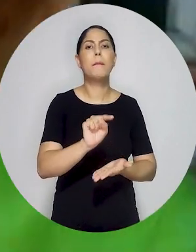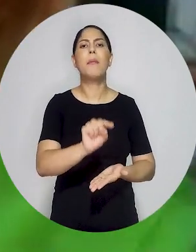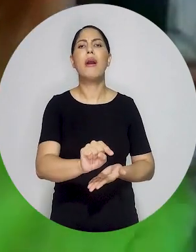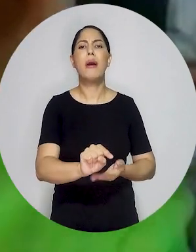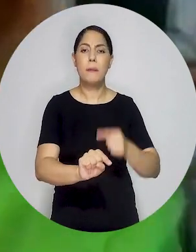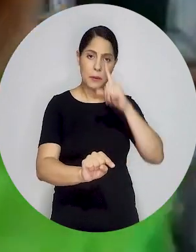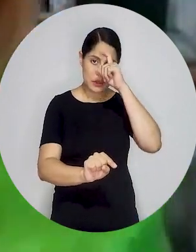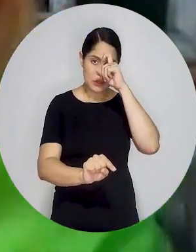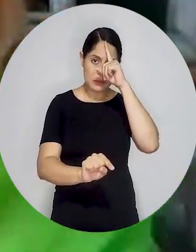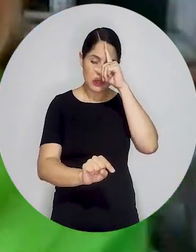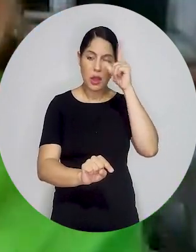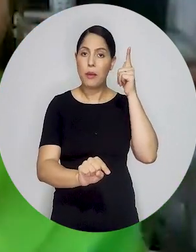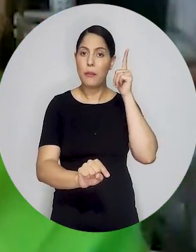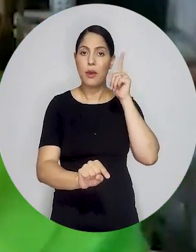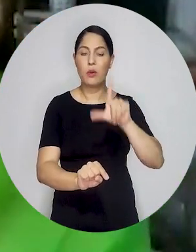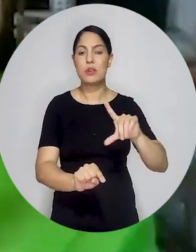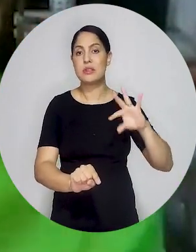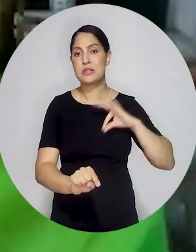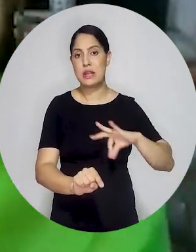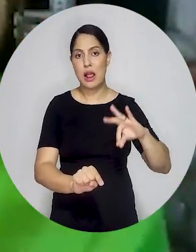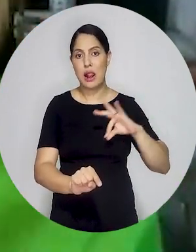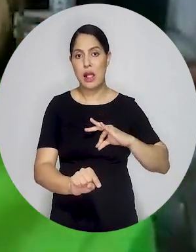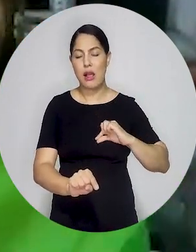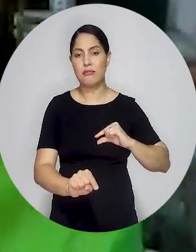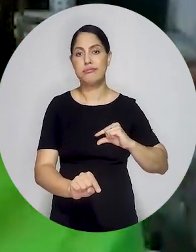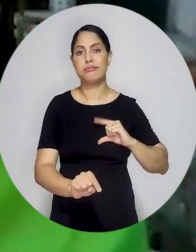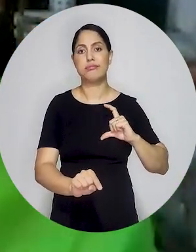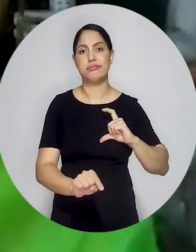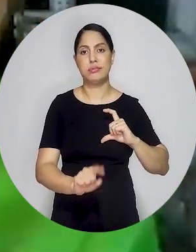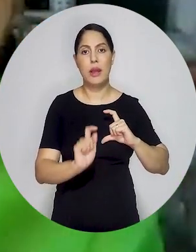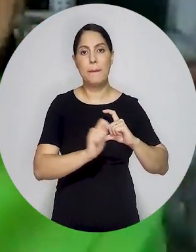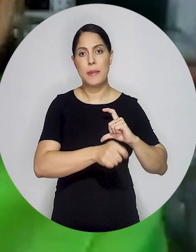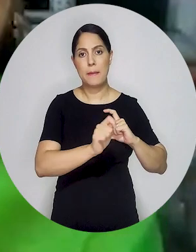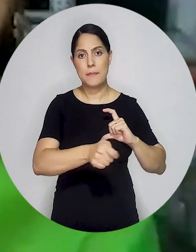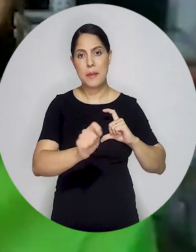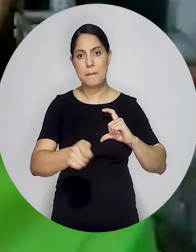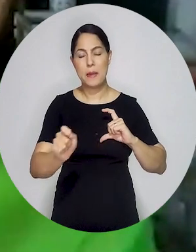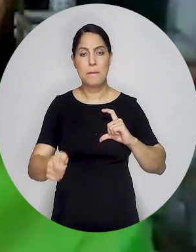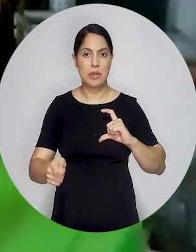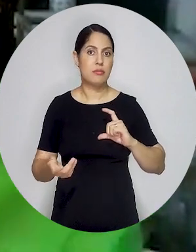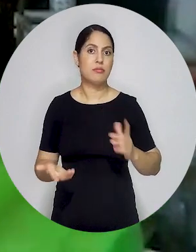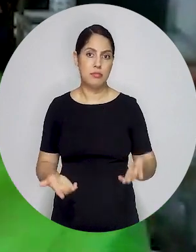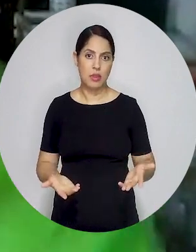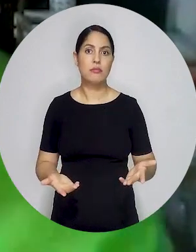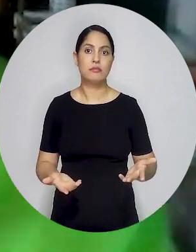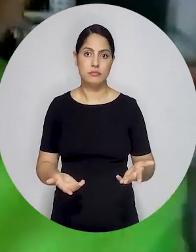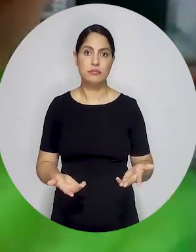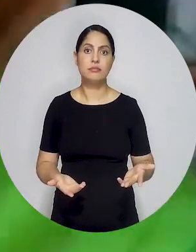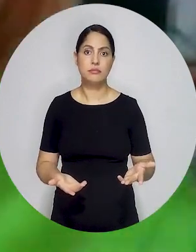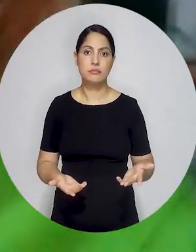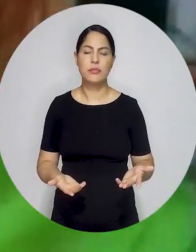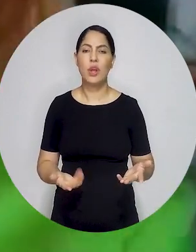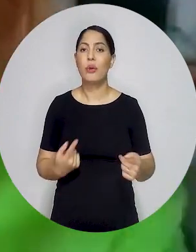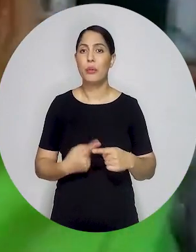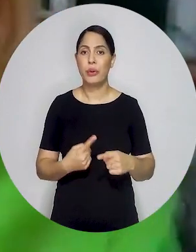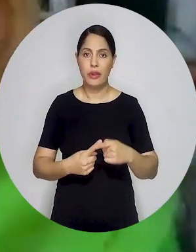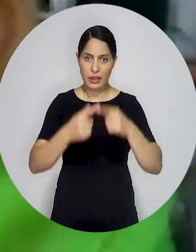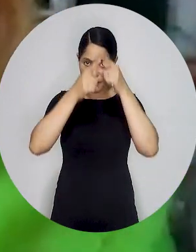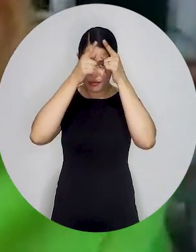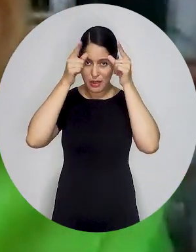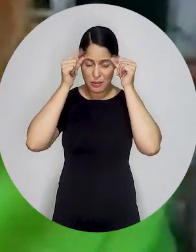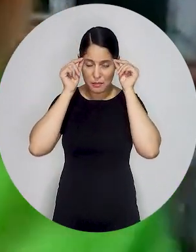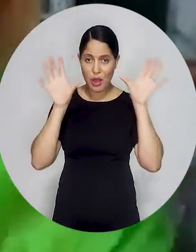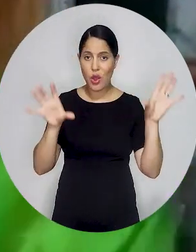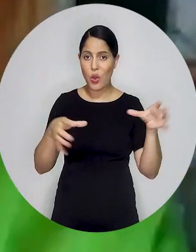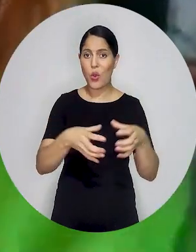para que esses hospitais possam, então, fazer esse aumento e suprir essa necessidade de pagamento de